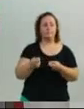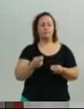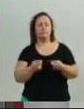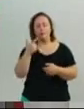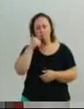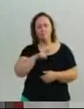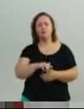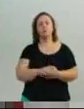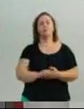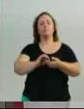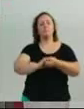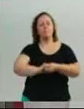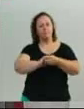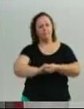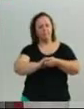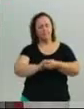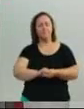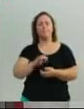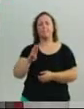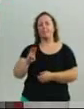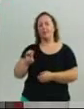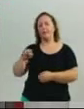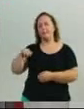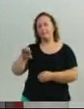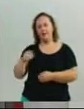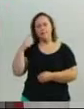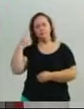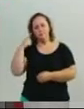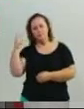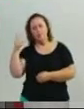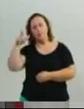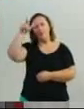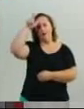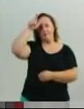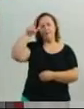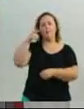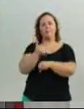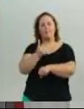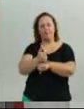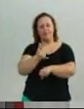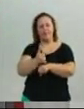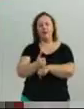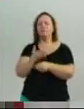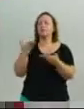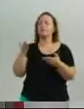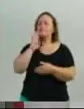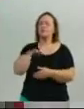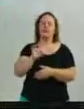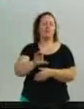parabéns ao Mano Son e ao Alemão da Lumetal, que promove o Campeonato Menor e Blumenau. Seria isso, presidente, tarde de hoje. Obrigado.